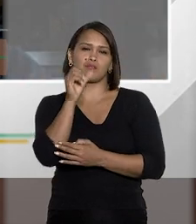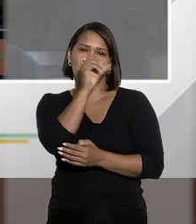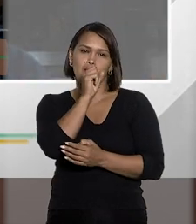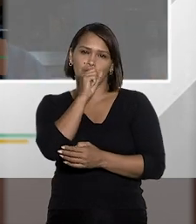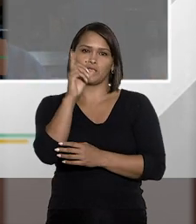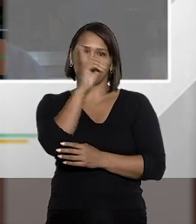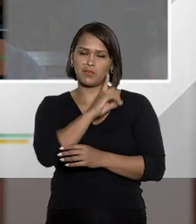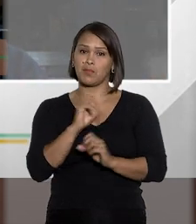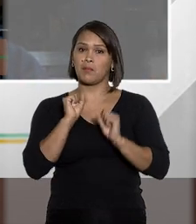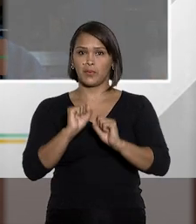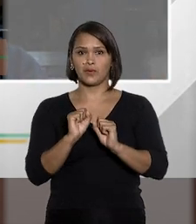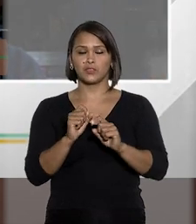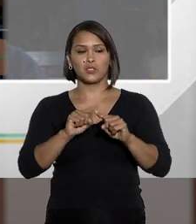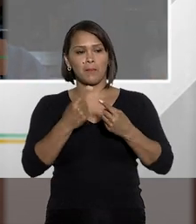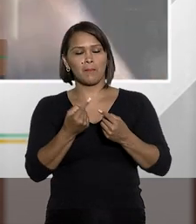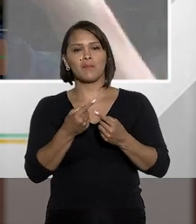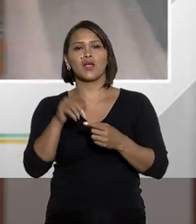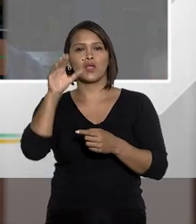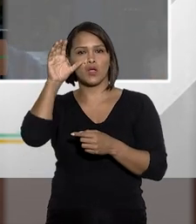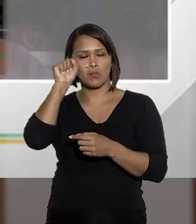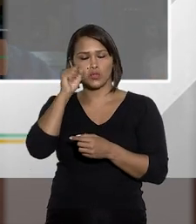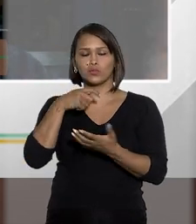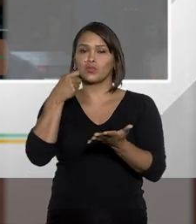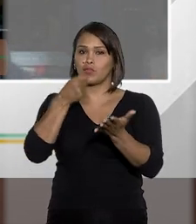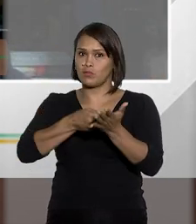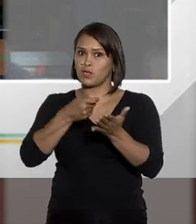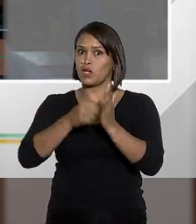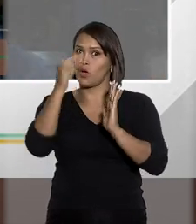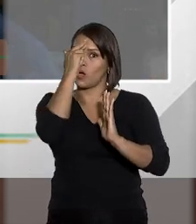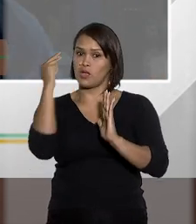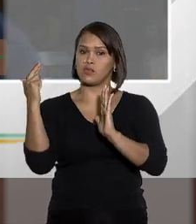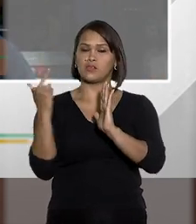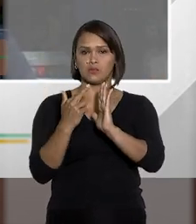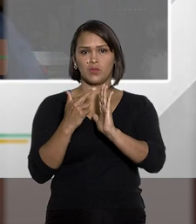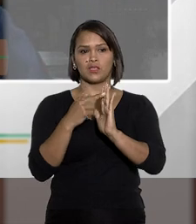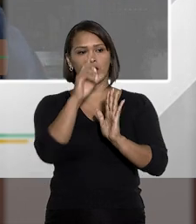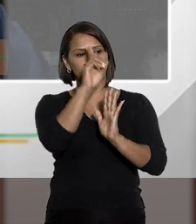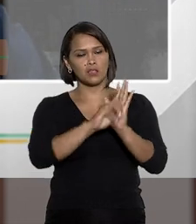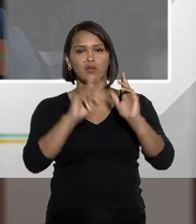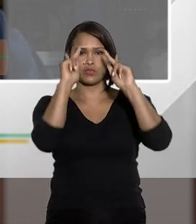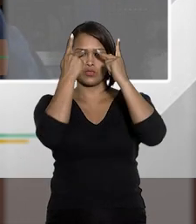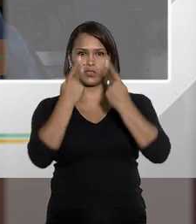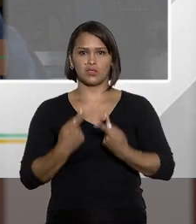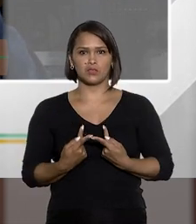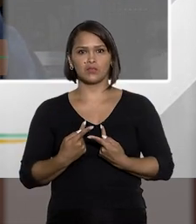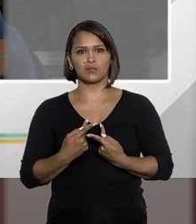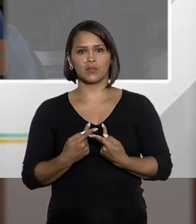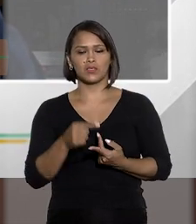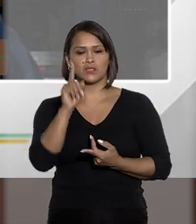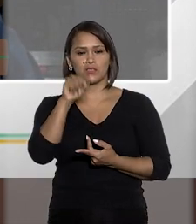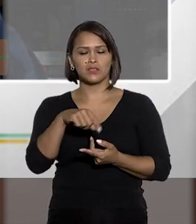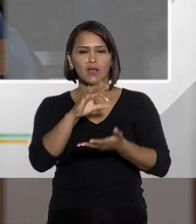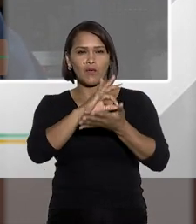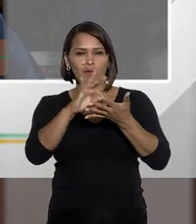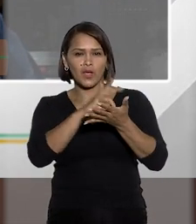interrogatório aos finais de semana. mas o repouso noturno tem que ser respeitado. o que eu arrisquei